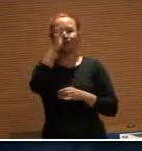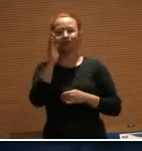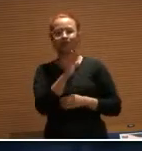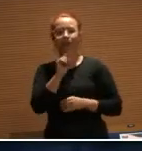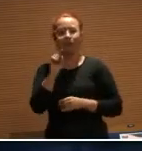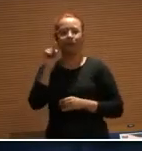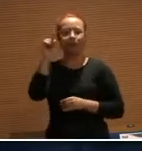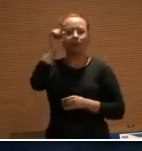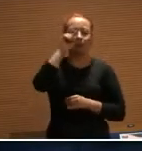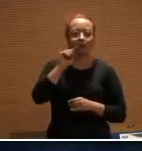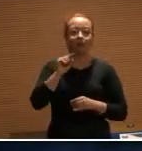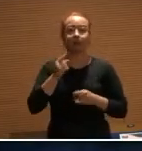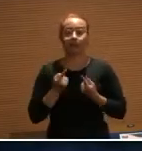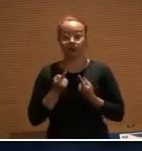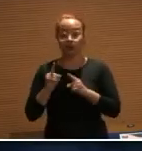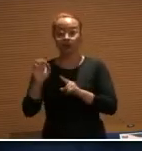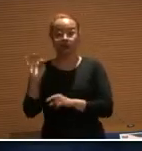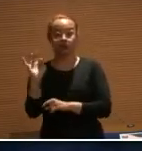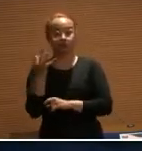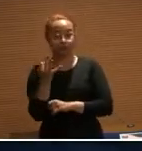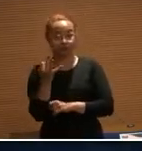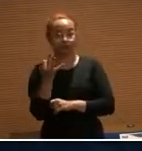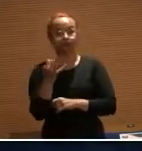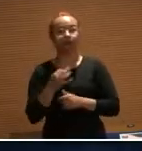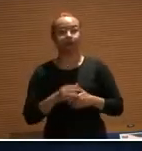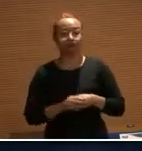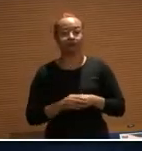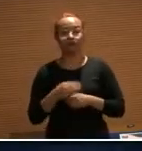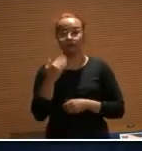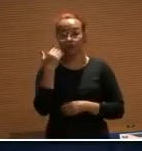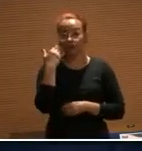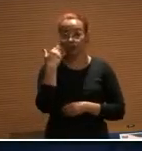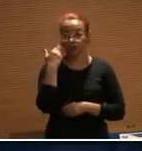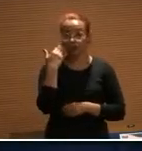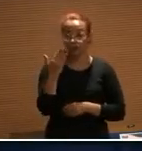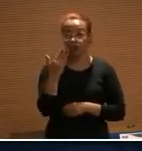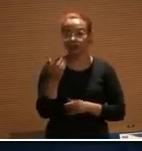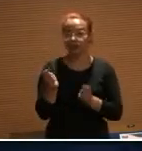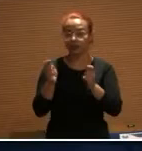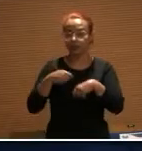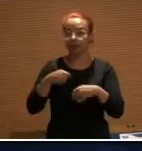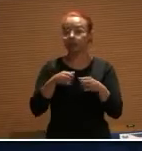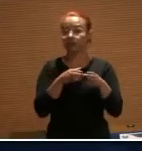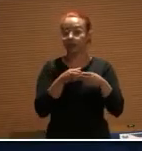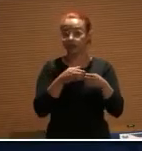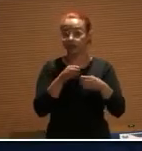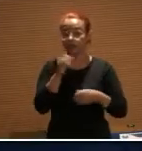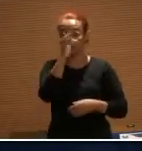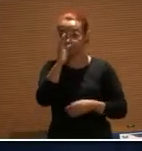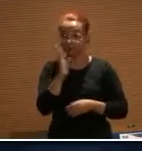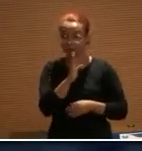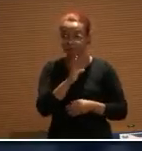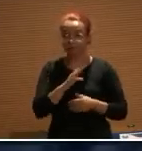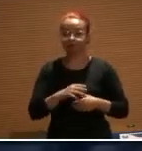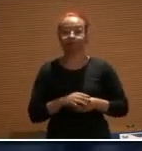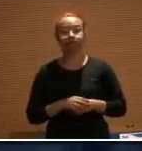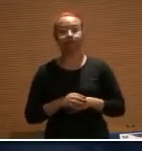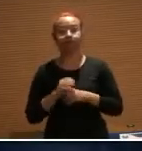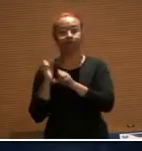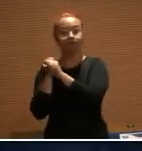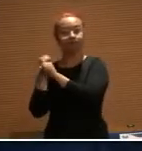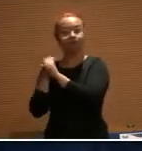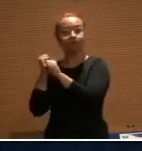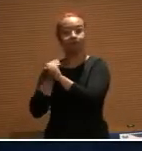Nacional de Combate às Fraudes, que é a Conafred, do qual eu tive a possibilidade de ser coordenador nacional, por cinco anos.